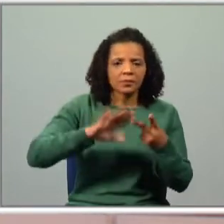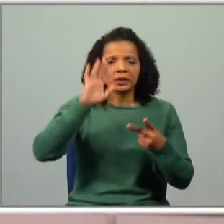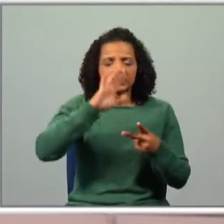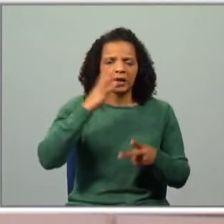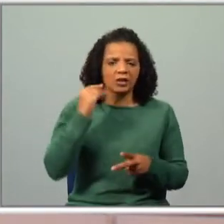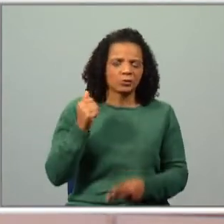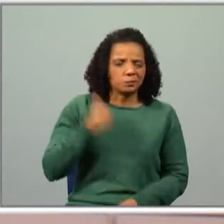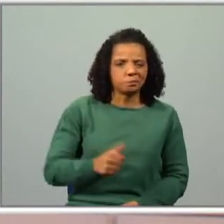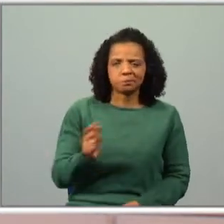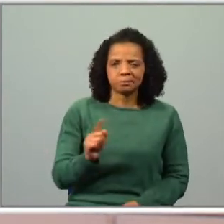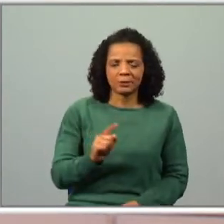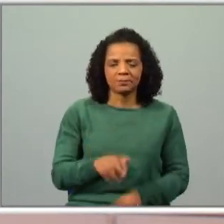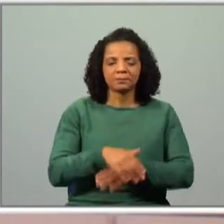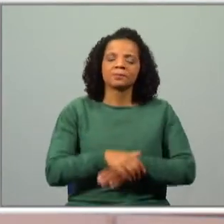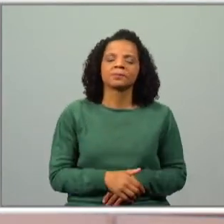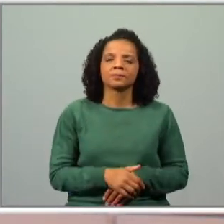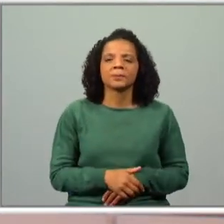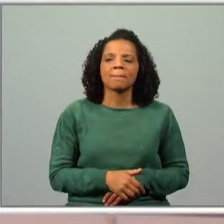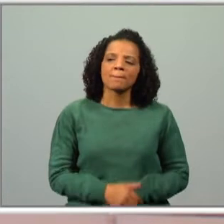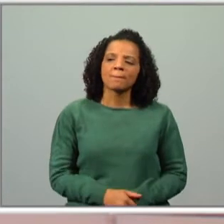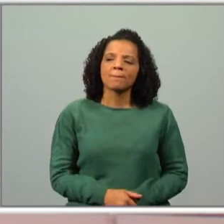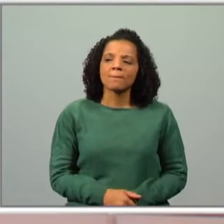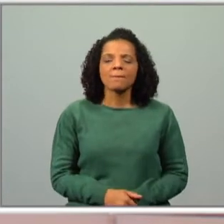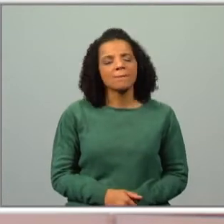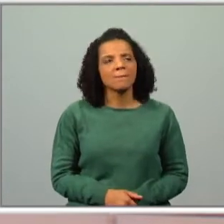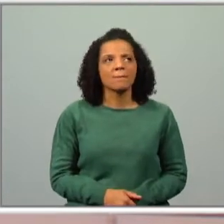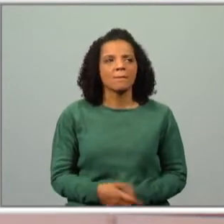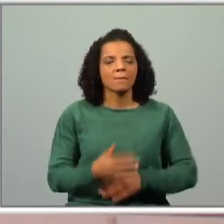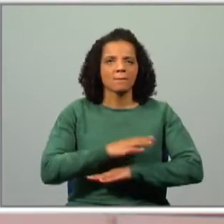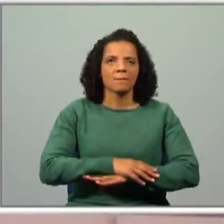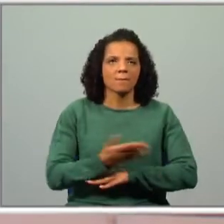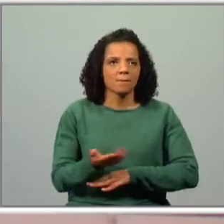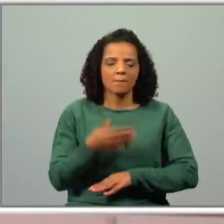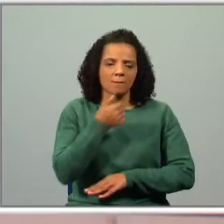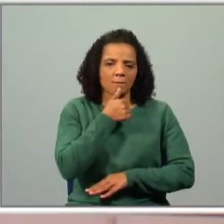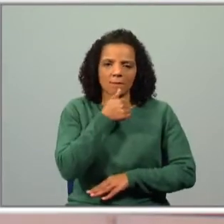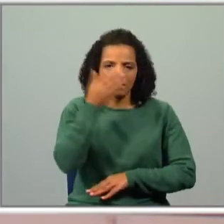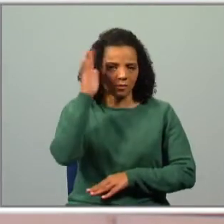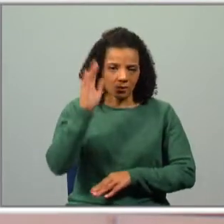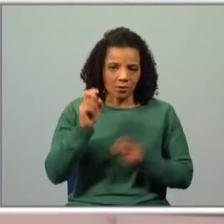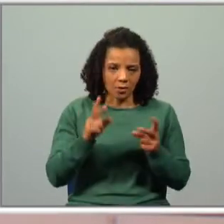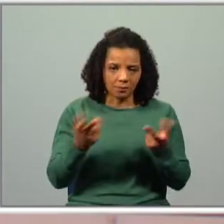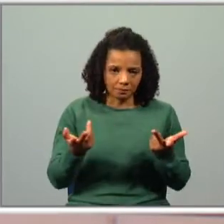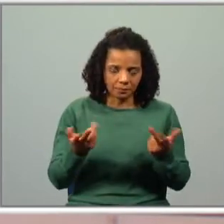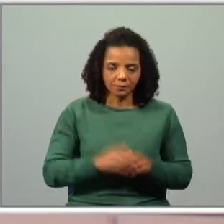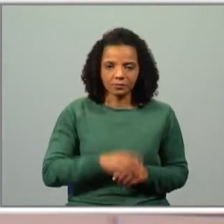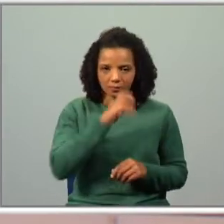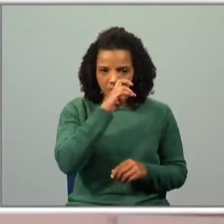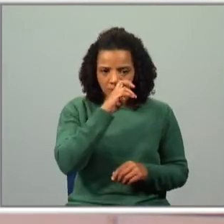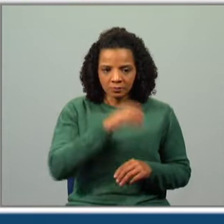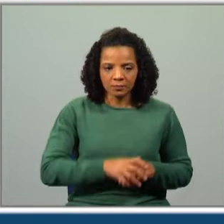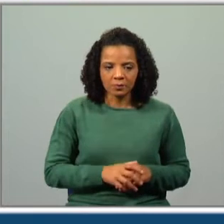acham que não está correto, deixam ficar assim as mãos apoiadinhas na mesa ou no colo, no sítio onde estejam a trabalhar. Pode ser? Então,